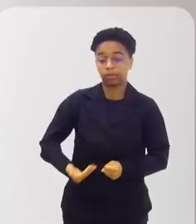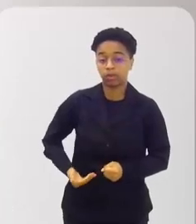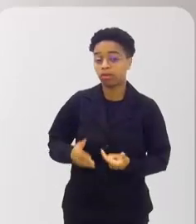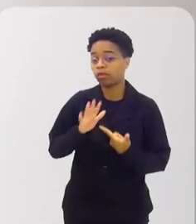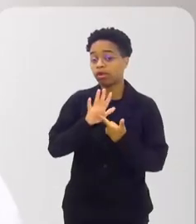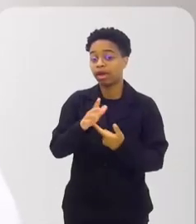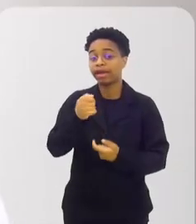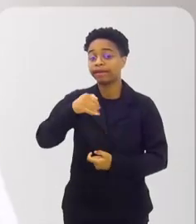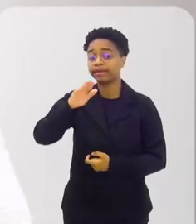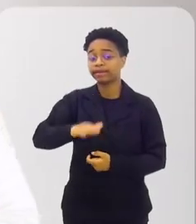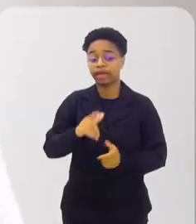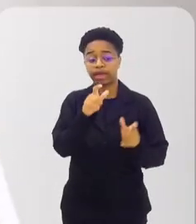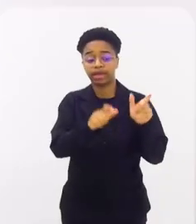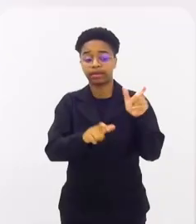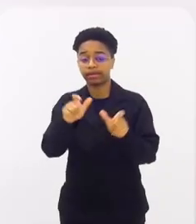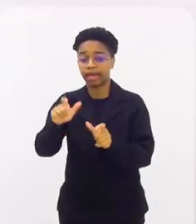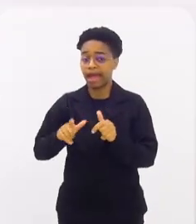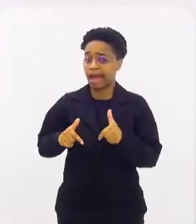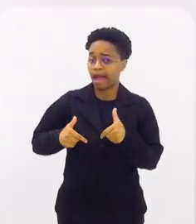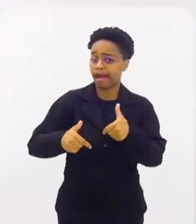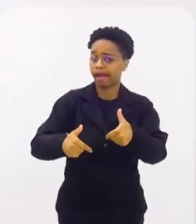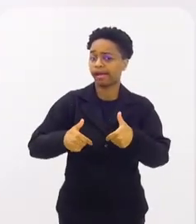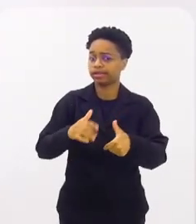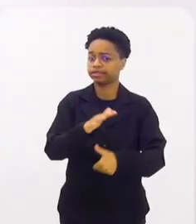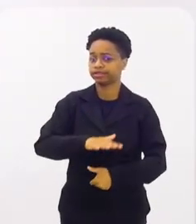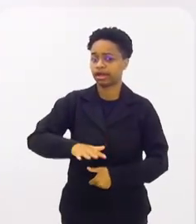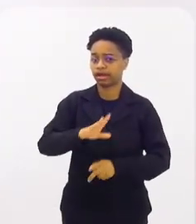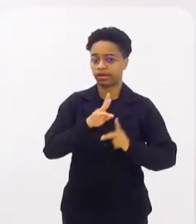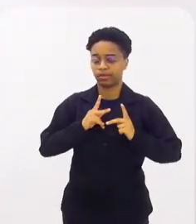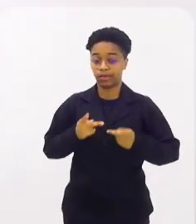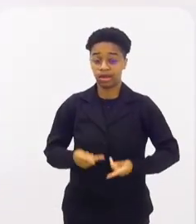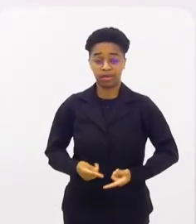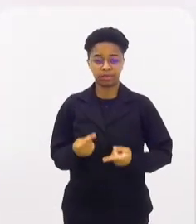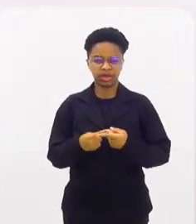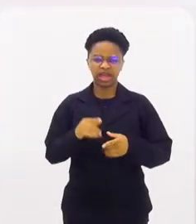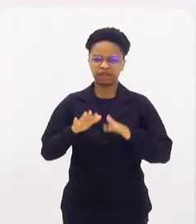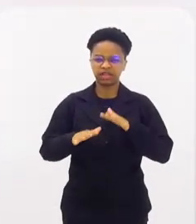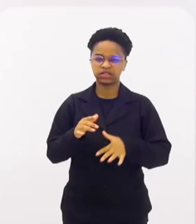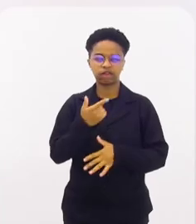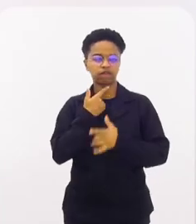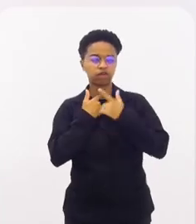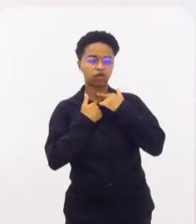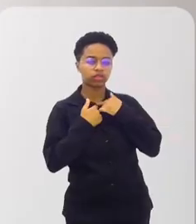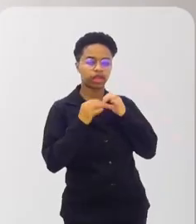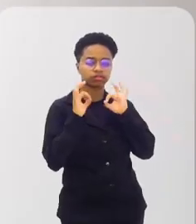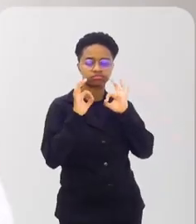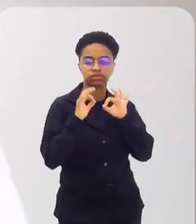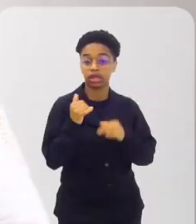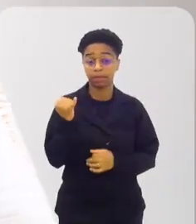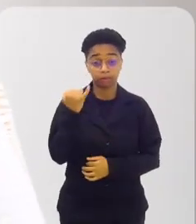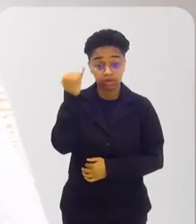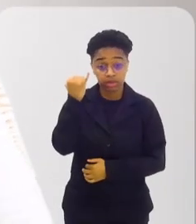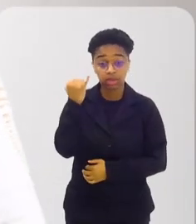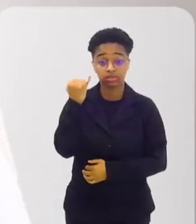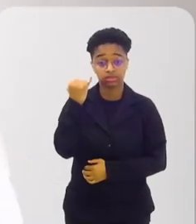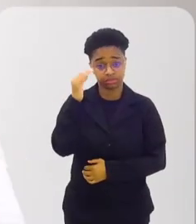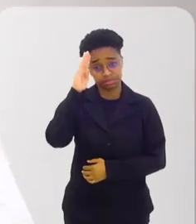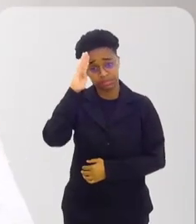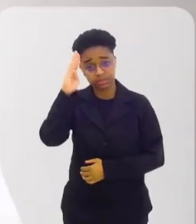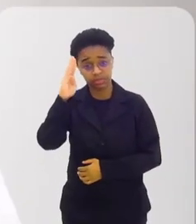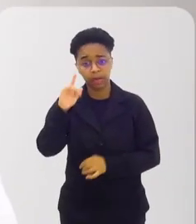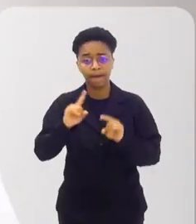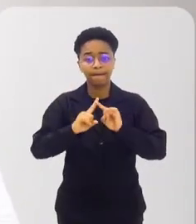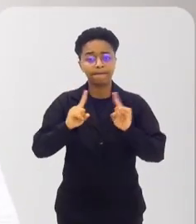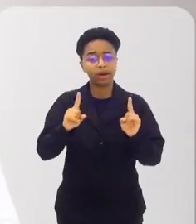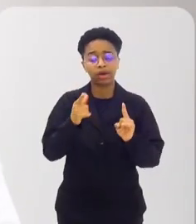quem são esses militantes das causas humanitárias, que, às vezes, só a boa vontade, ela é importante, ela é fundamental. Mas